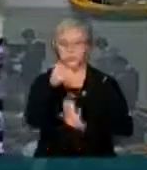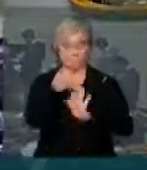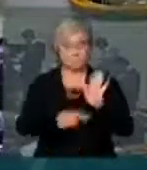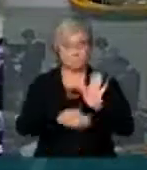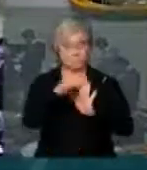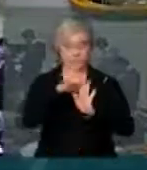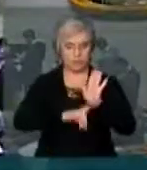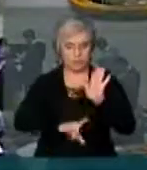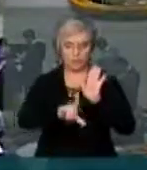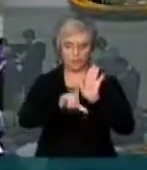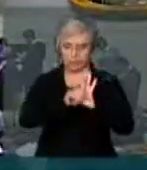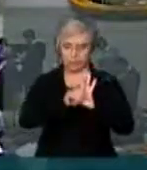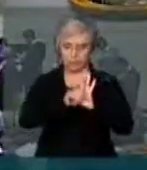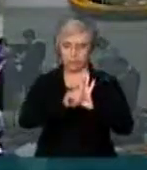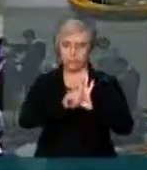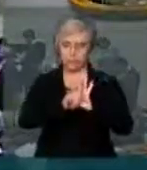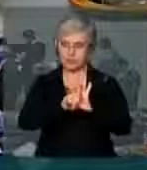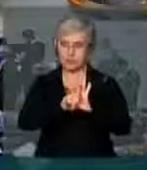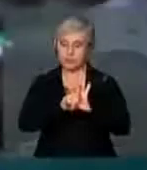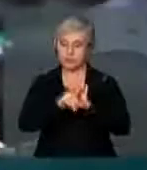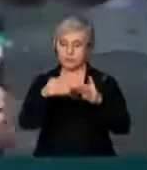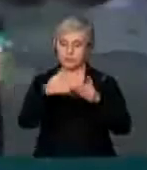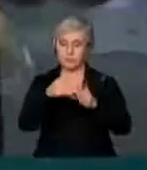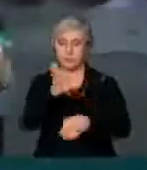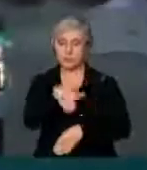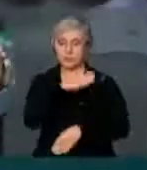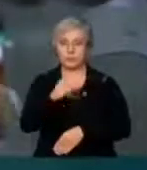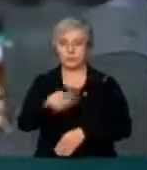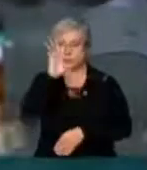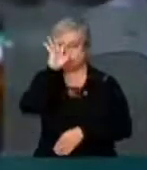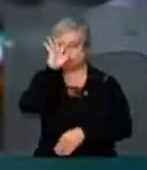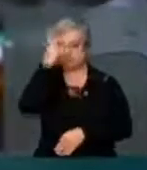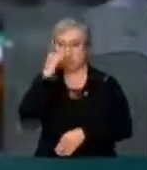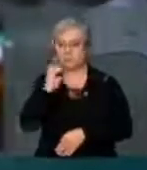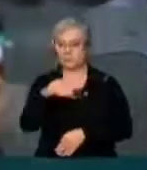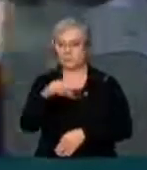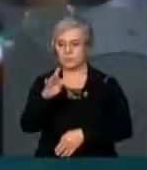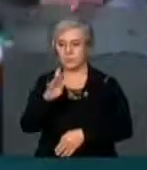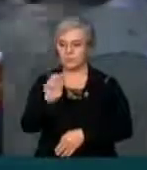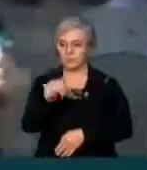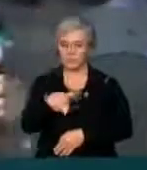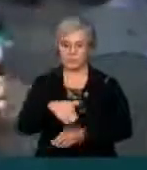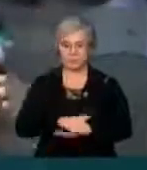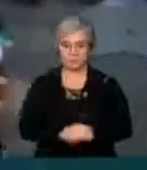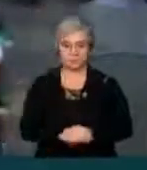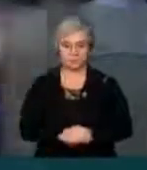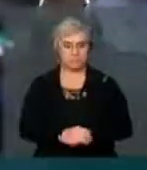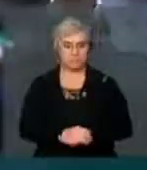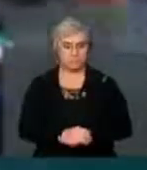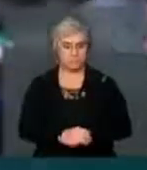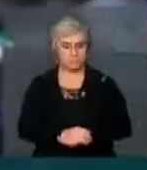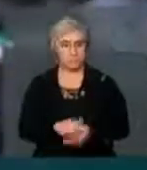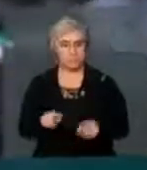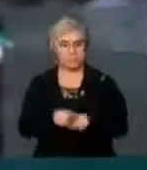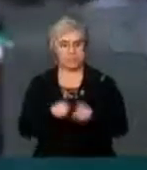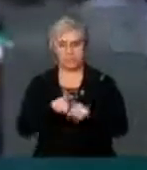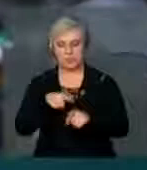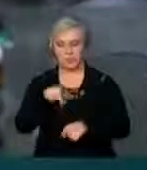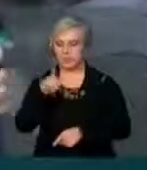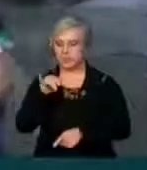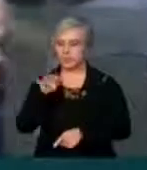de decreto legislativo para assustar uma resolução do CONTRAN. Além do kit primeiros